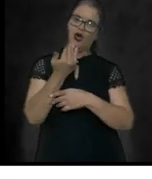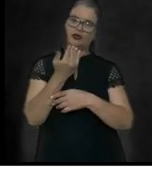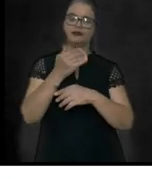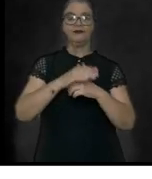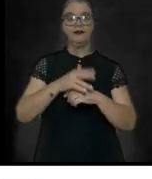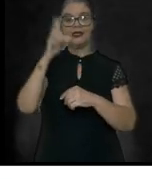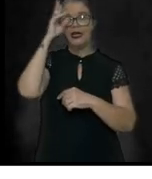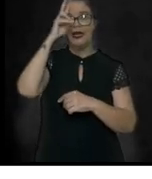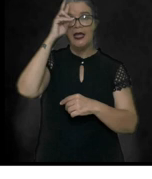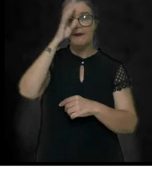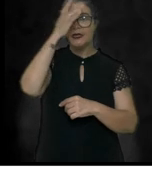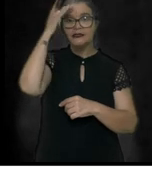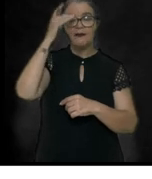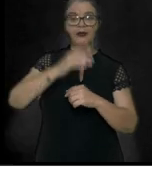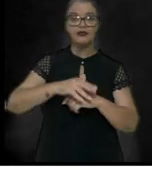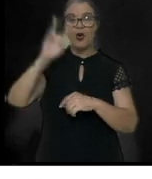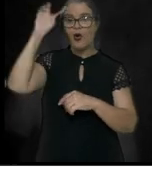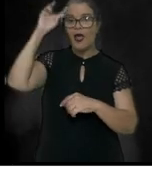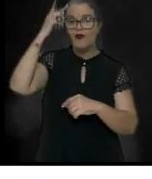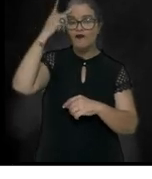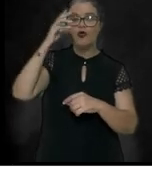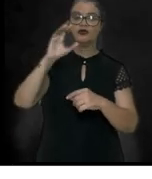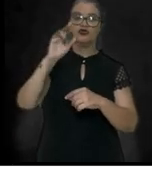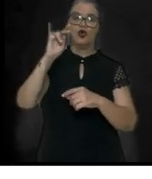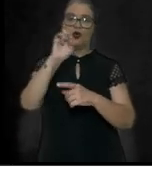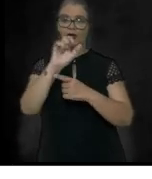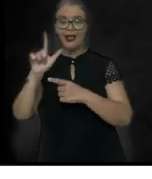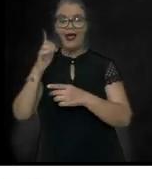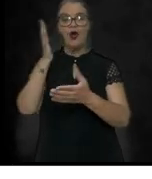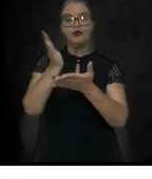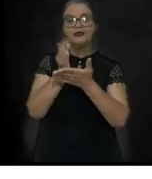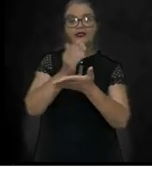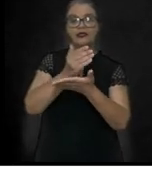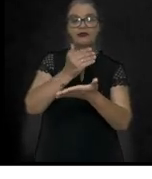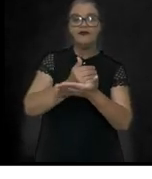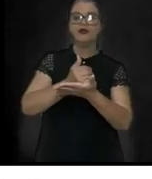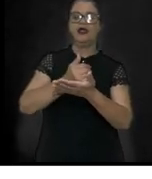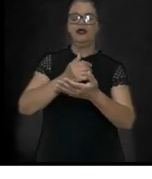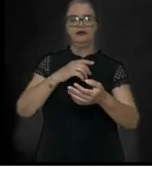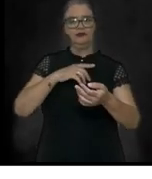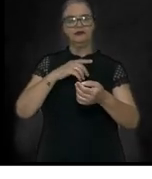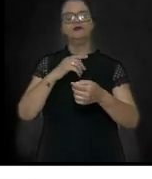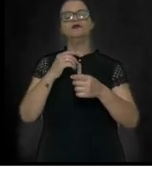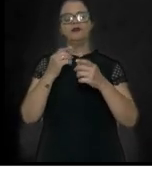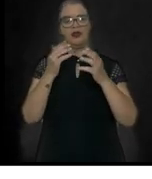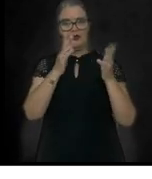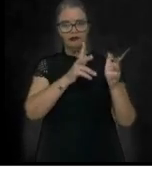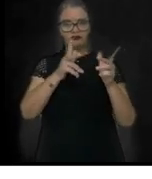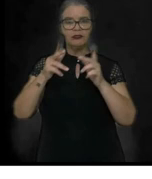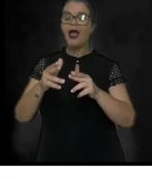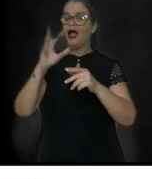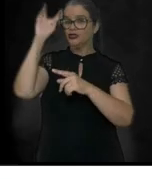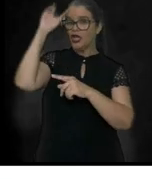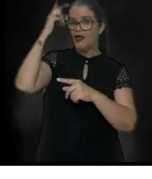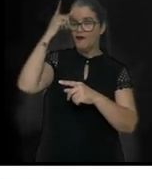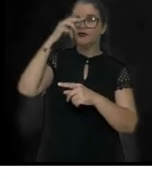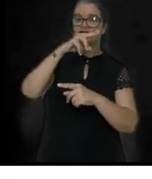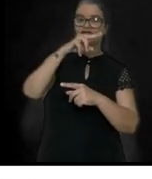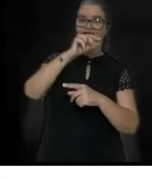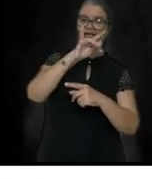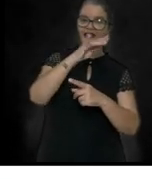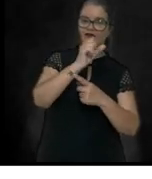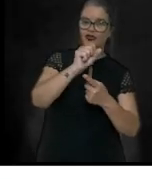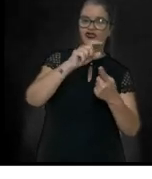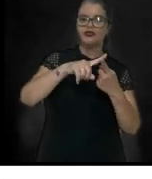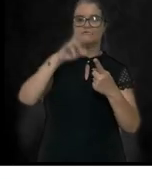revoltas coloniais divididas em dois blocos, as revoltas nativistas e as revoltas